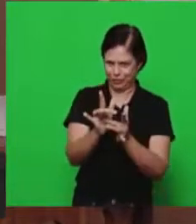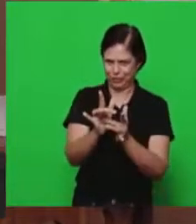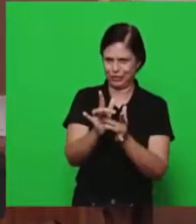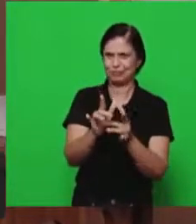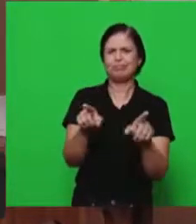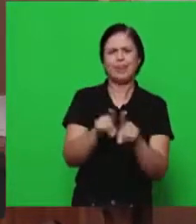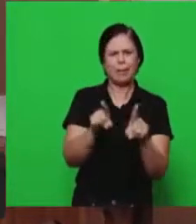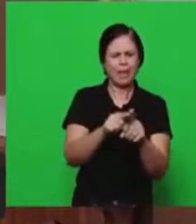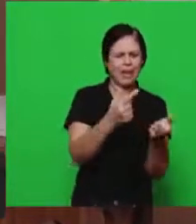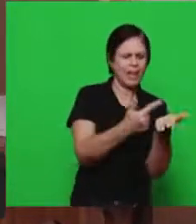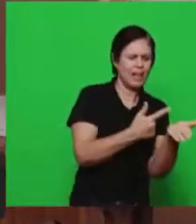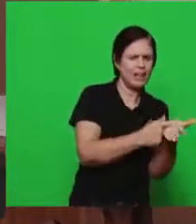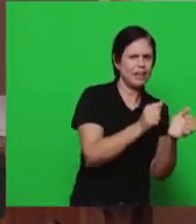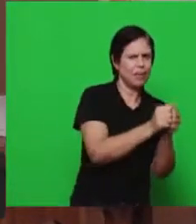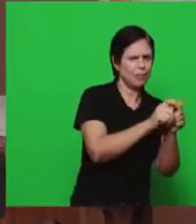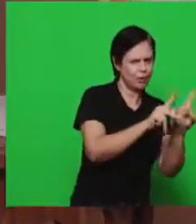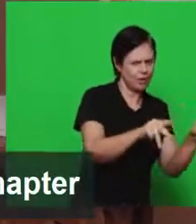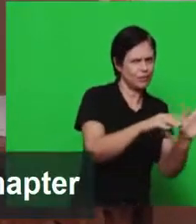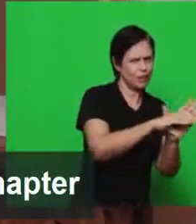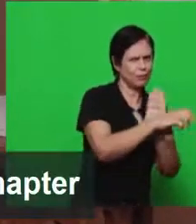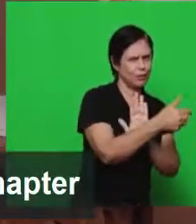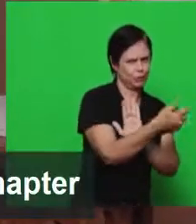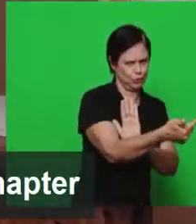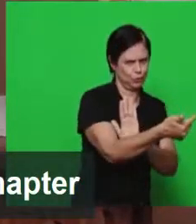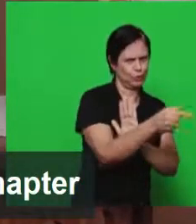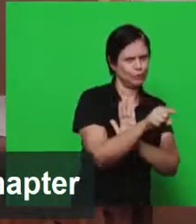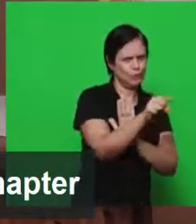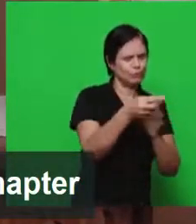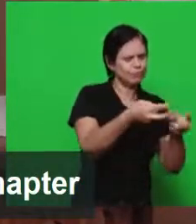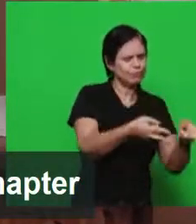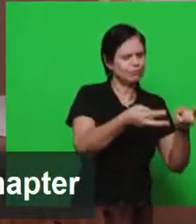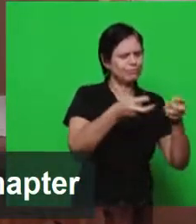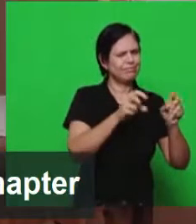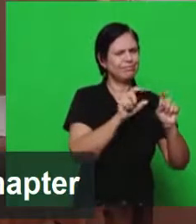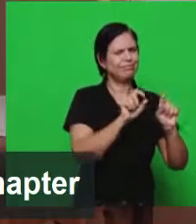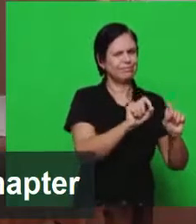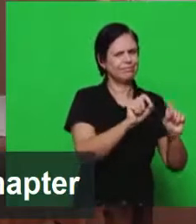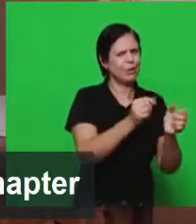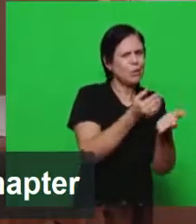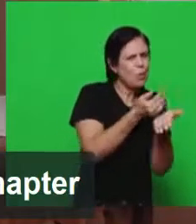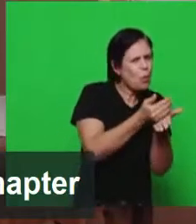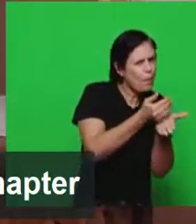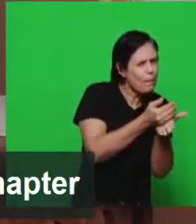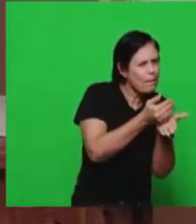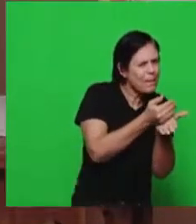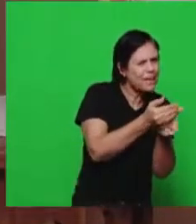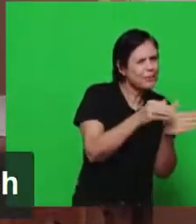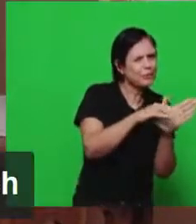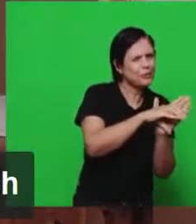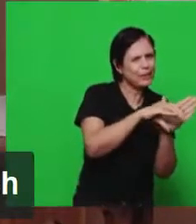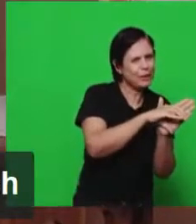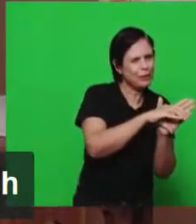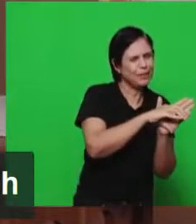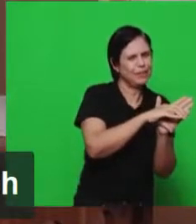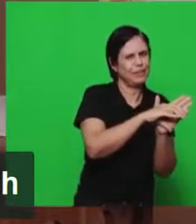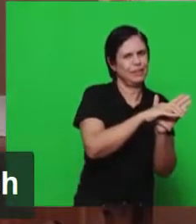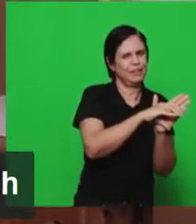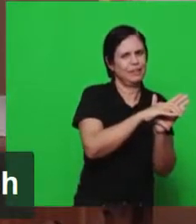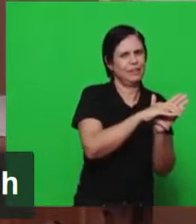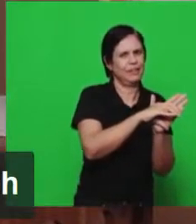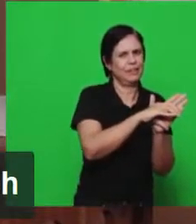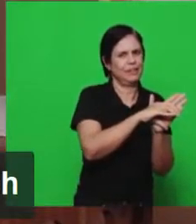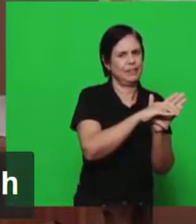Apocalipse, também no capítulo 2, os irmãos vão ver, já no início do capítulo, né? Quando ele diz,